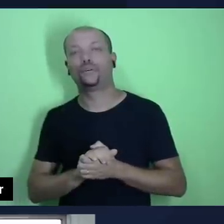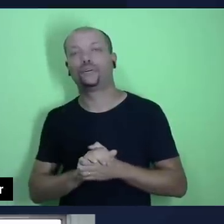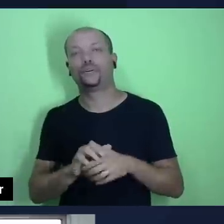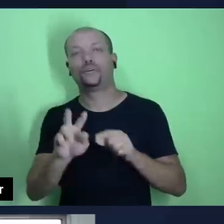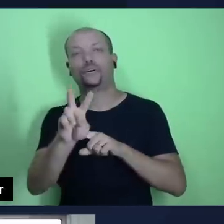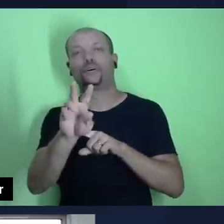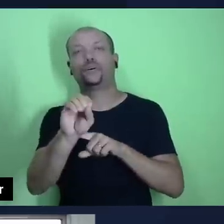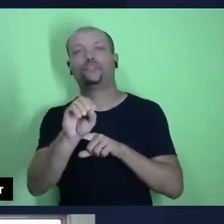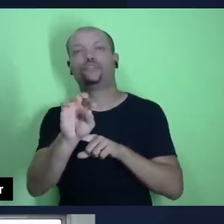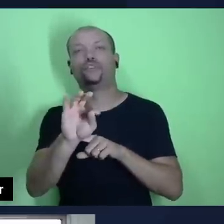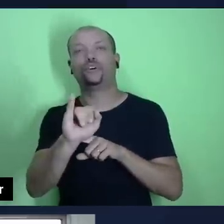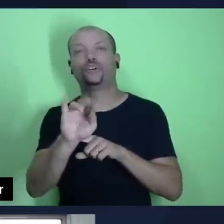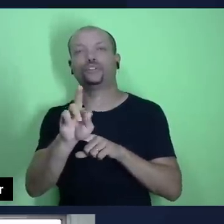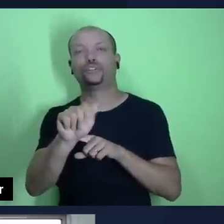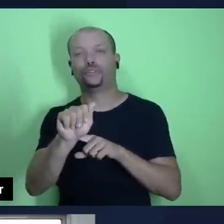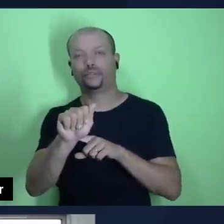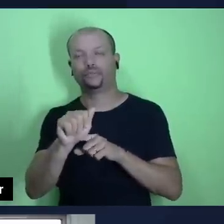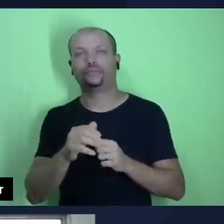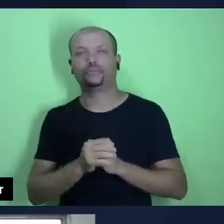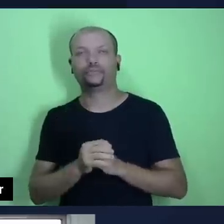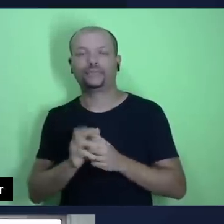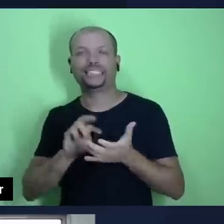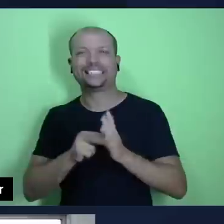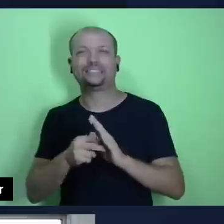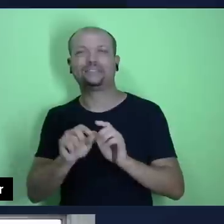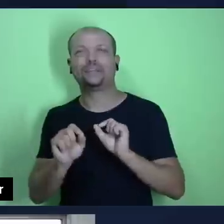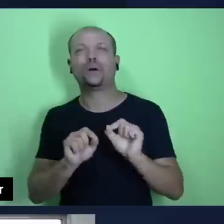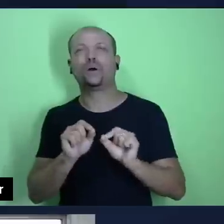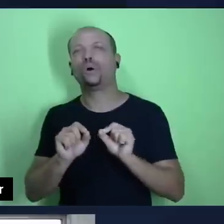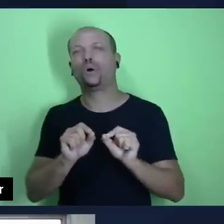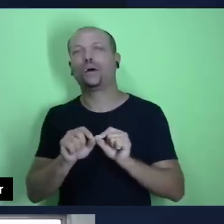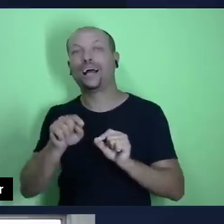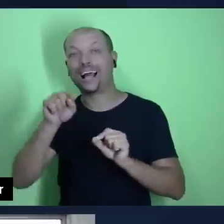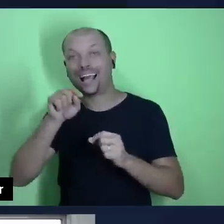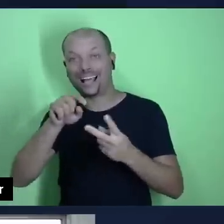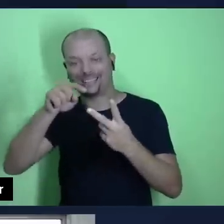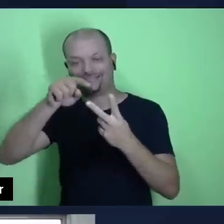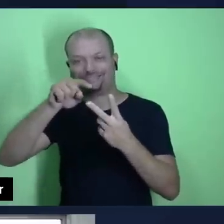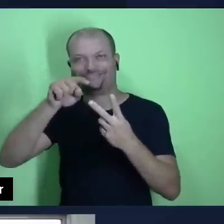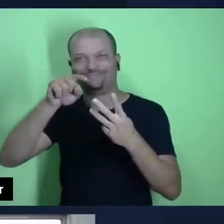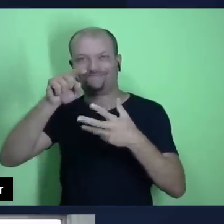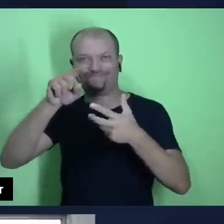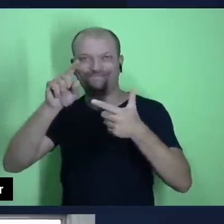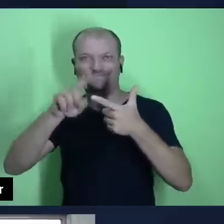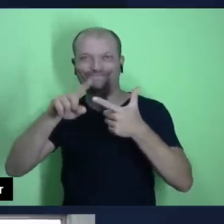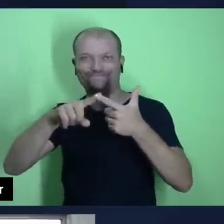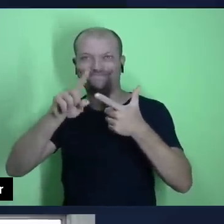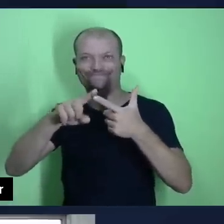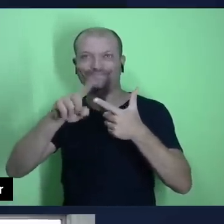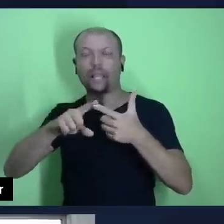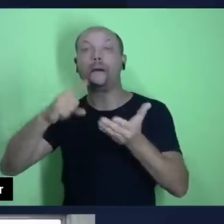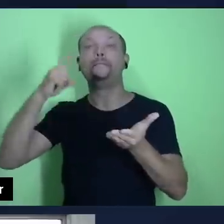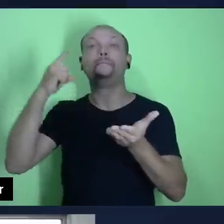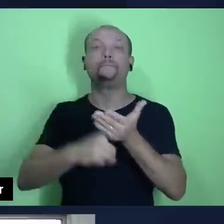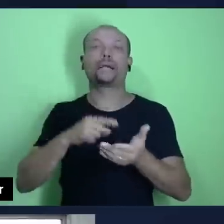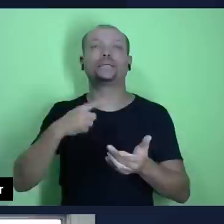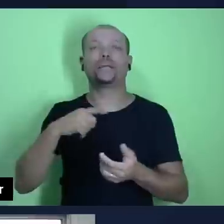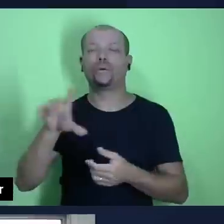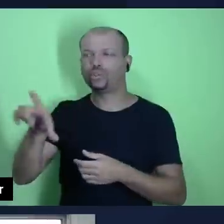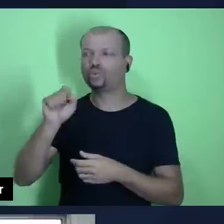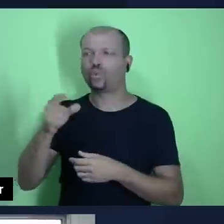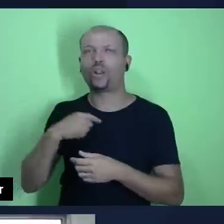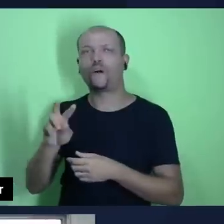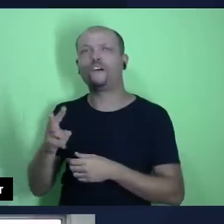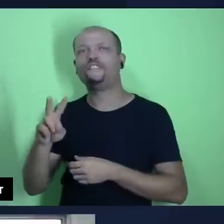Pentateuco. Essa oferta votiva, ela é o pacto. É aquela que eu determino verdadeiramente um valor